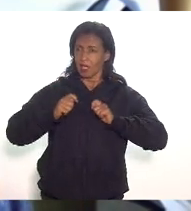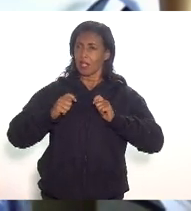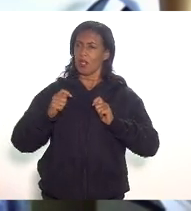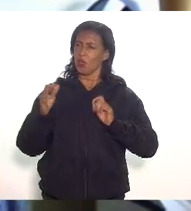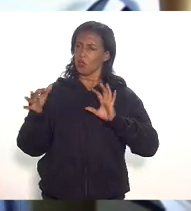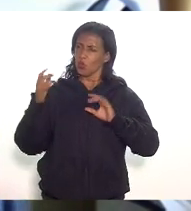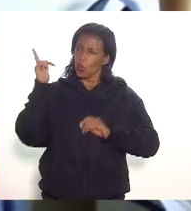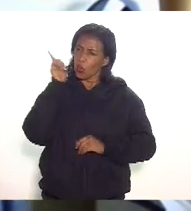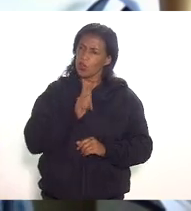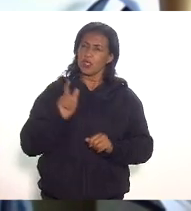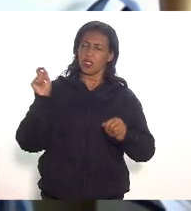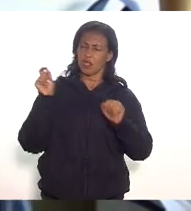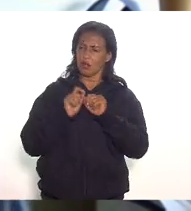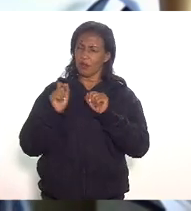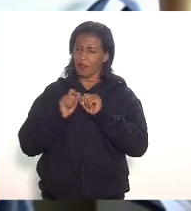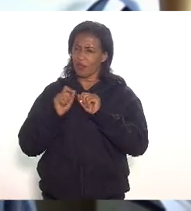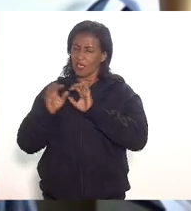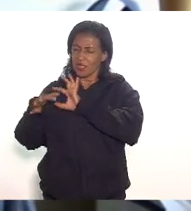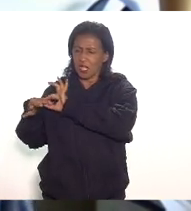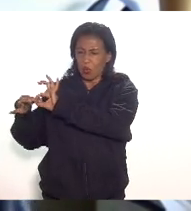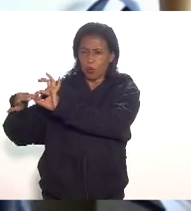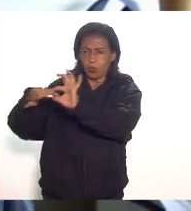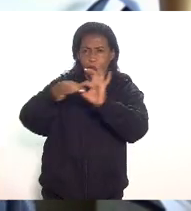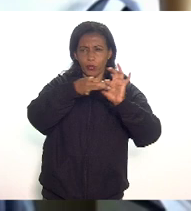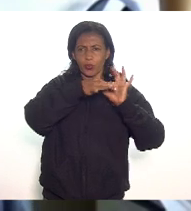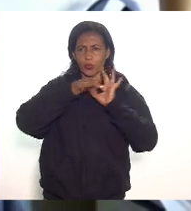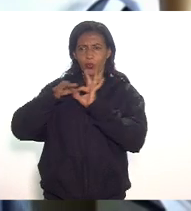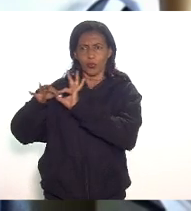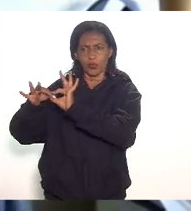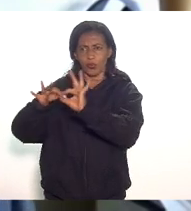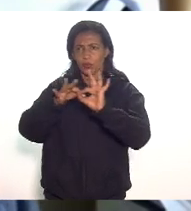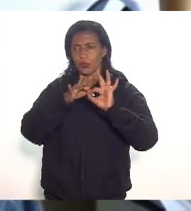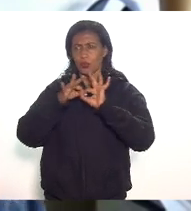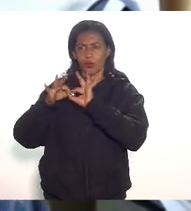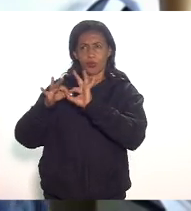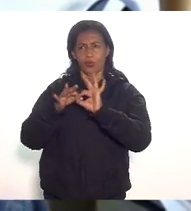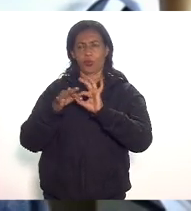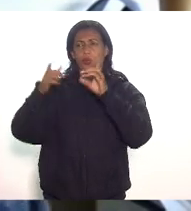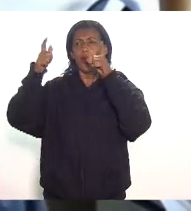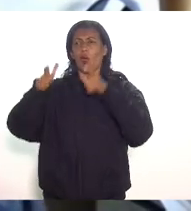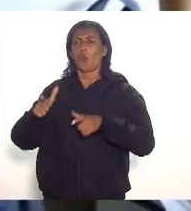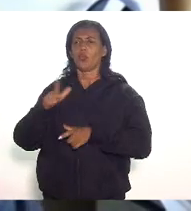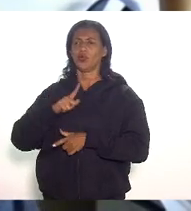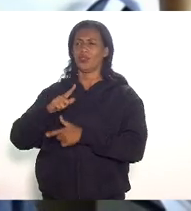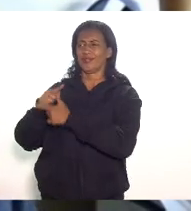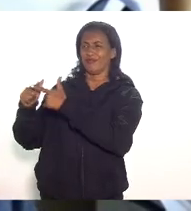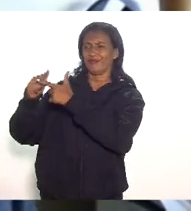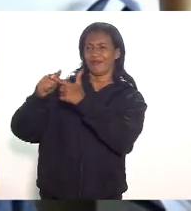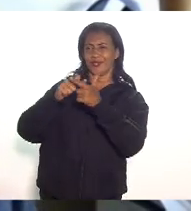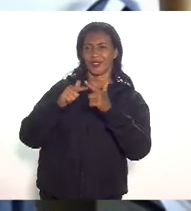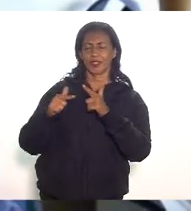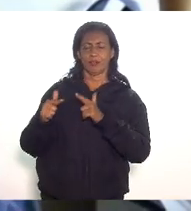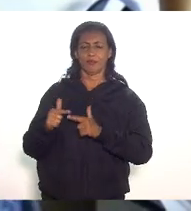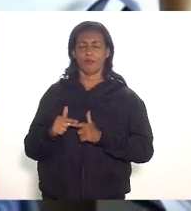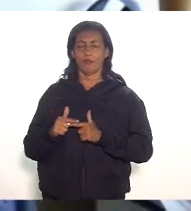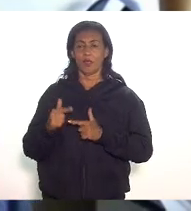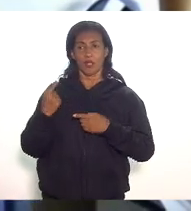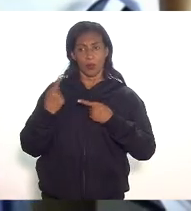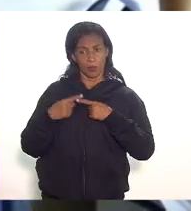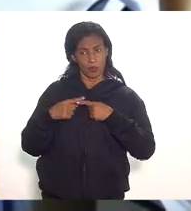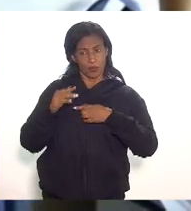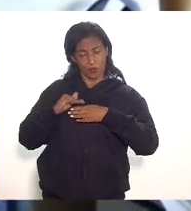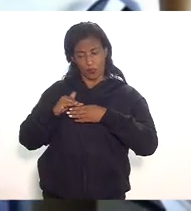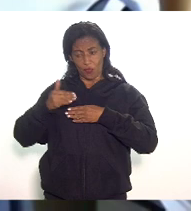entre as diversas áreas que são afetadas porque fora disso